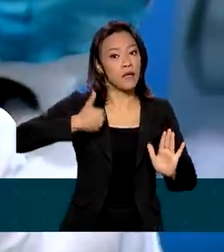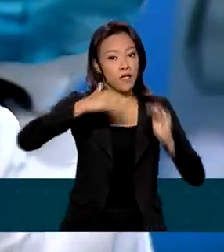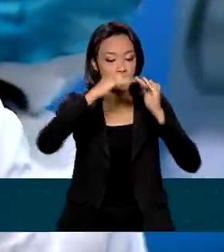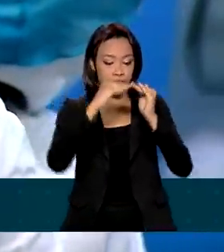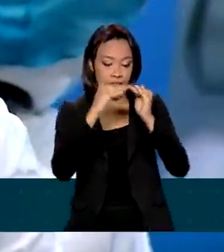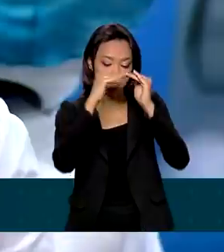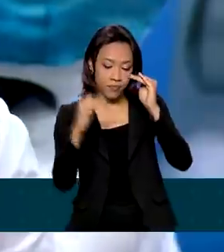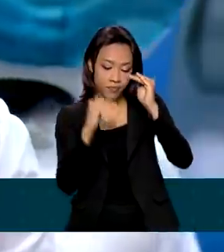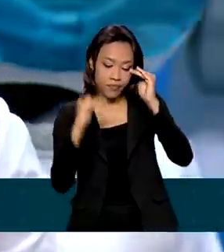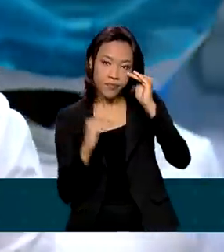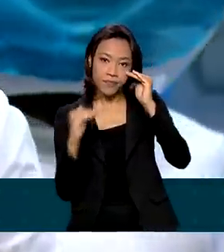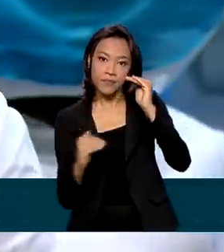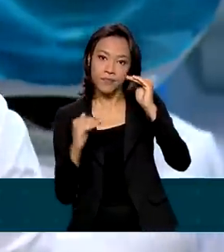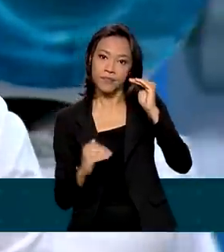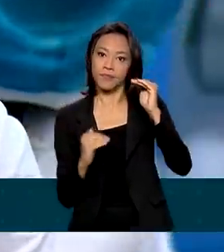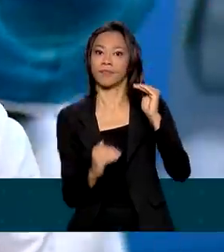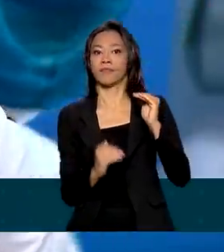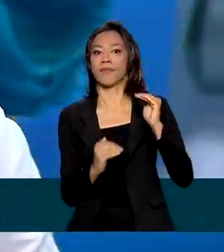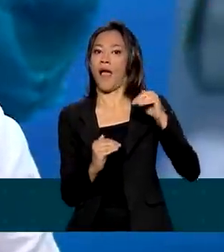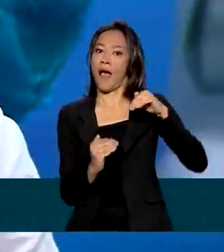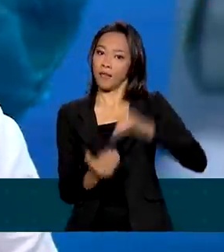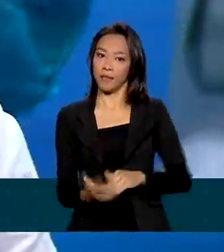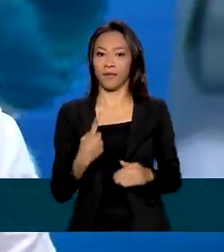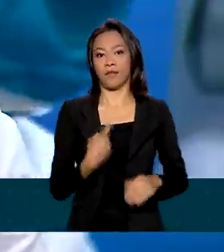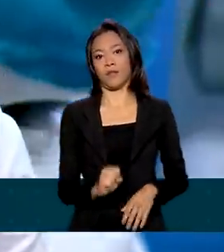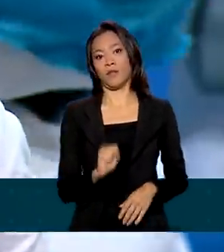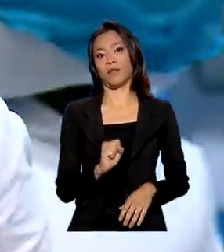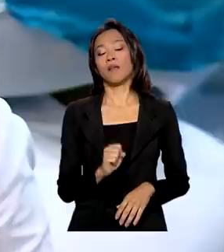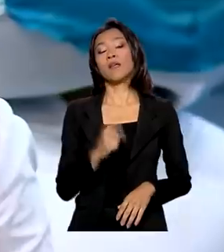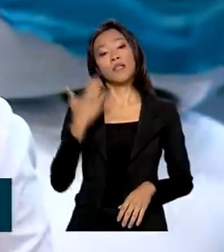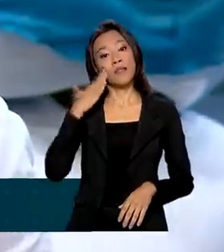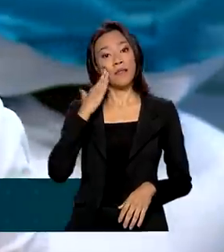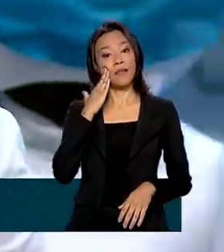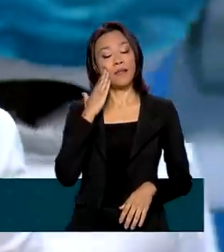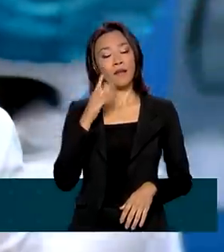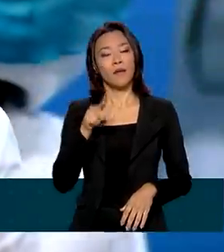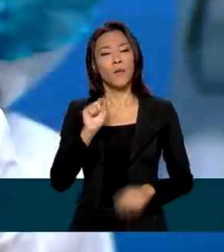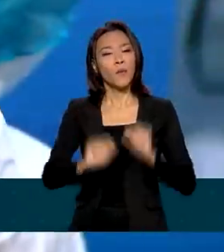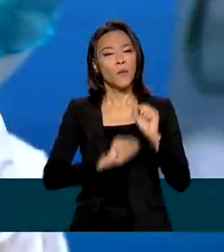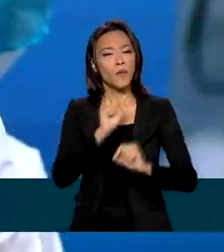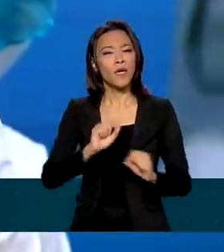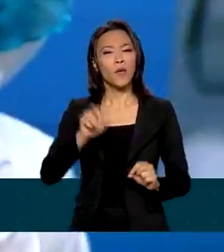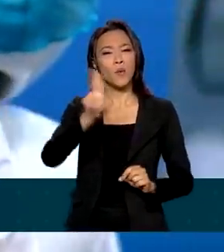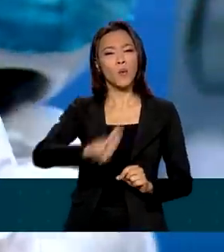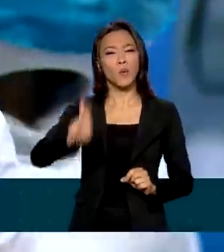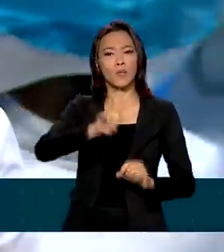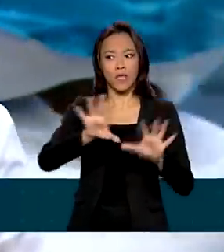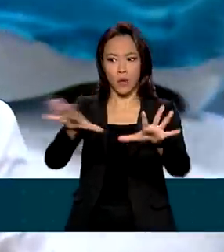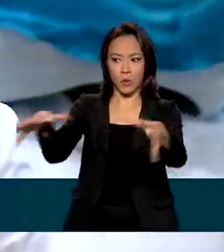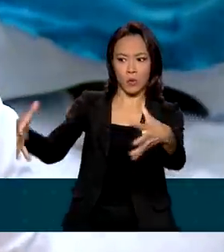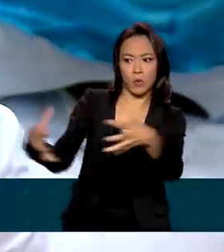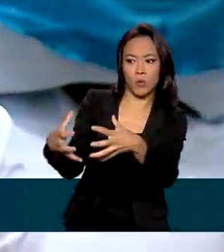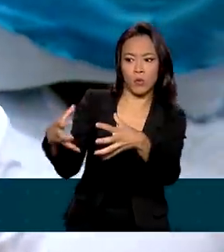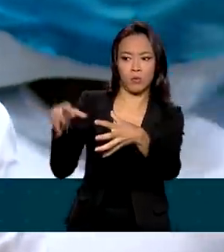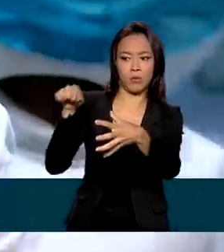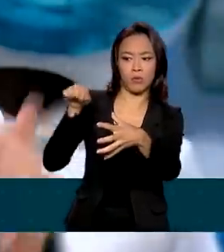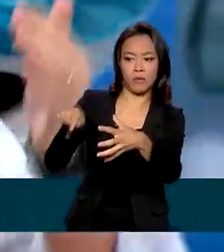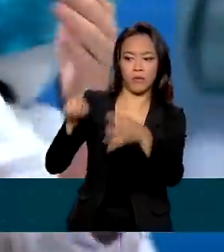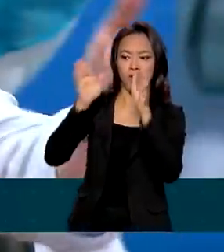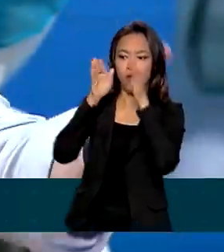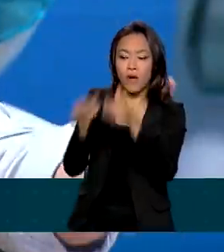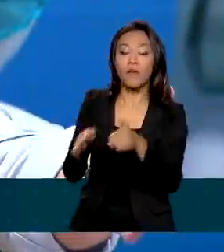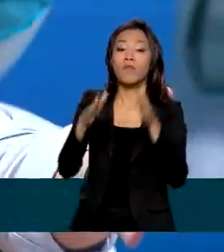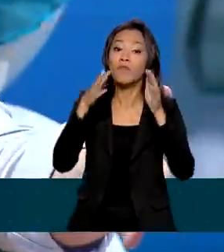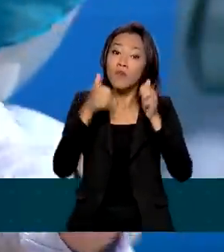nesse primeiro momento, entendeu-se não necessário fazer uso daqueles chamados grupos prioritários. Vamos, então, por